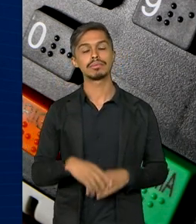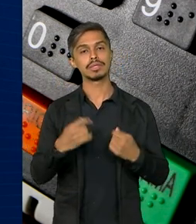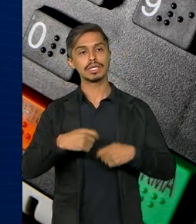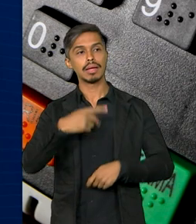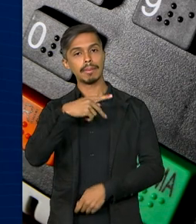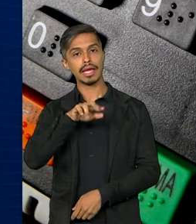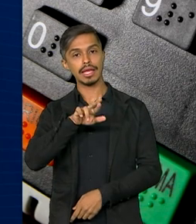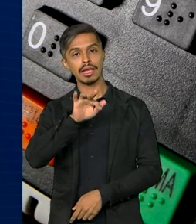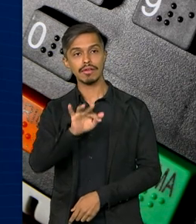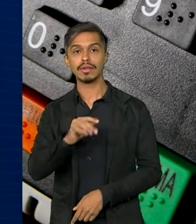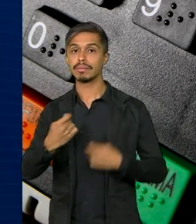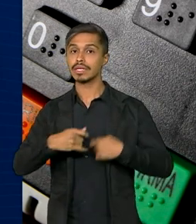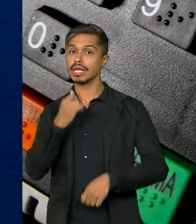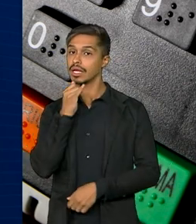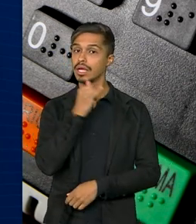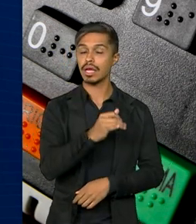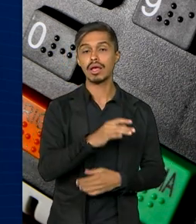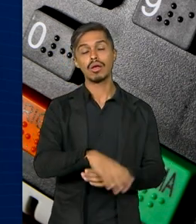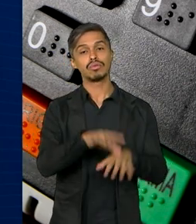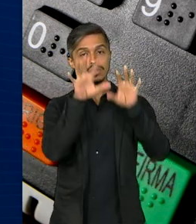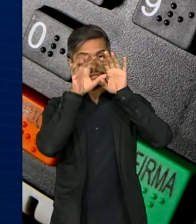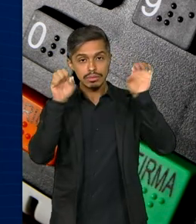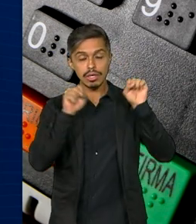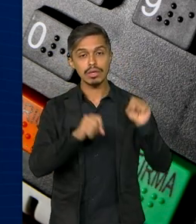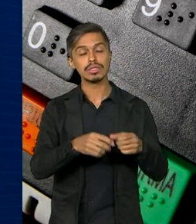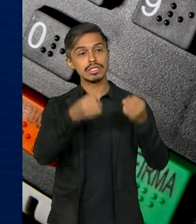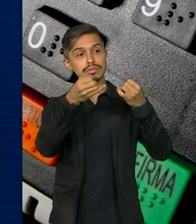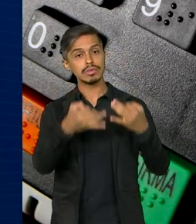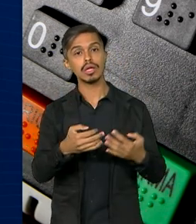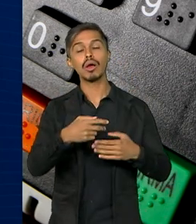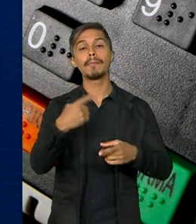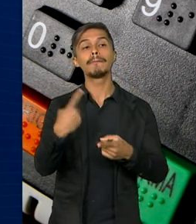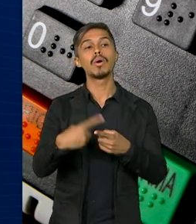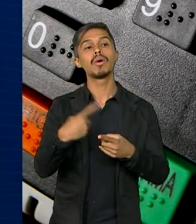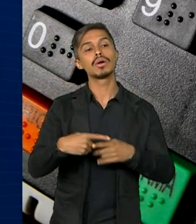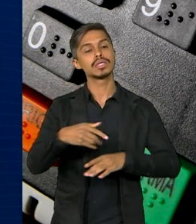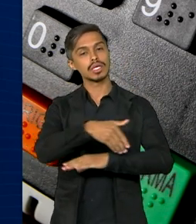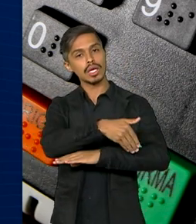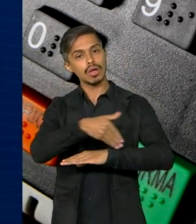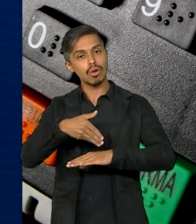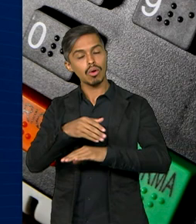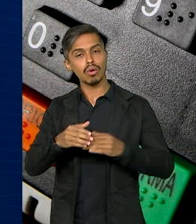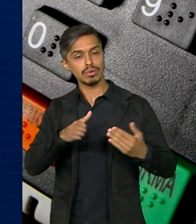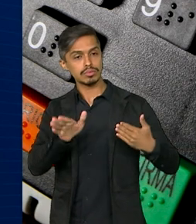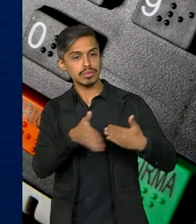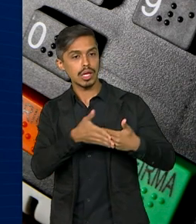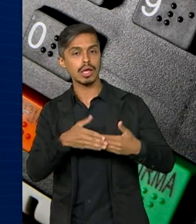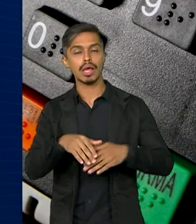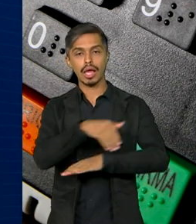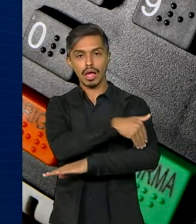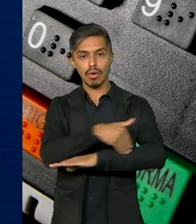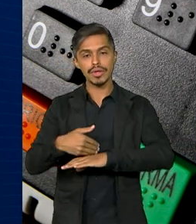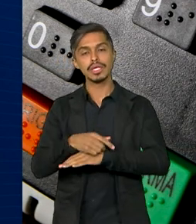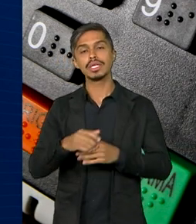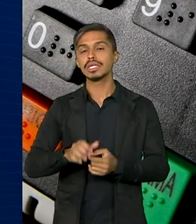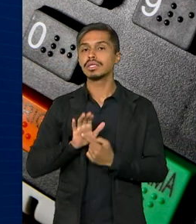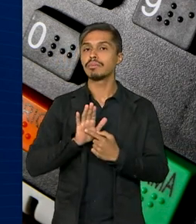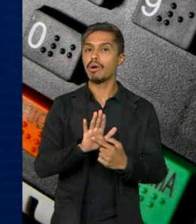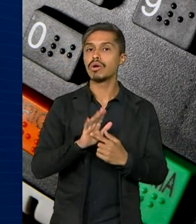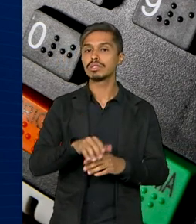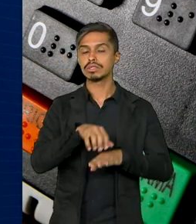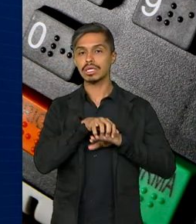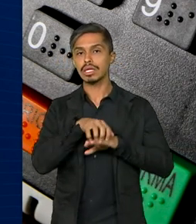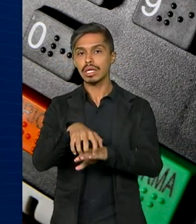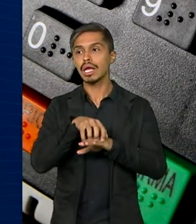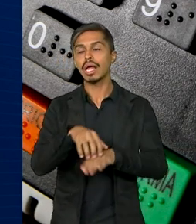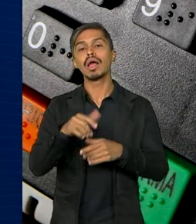Eleitoral com antecedência, explicando o motivo do bloqueio e indicando rotas alternativas para garantir a livre